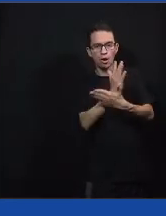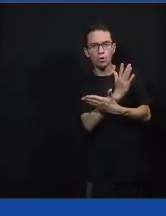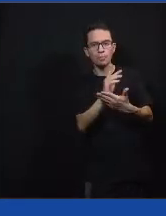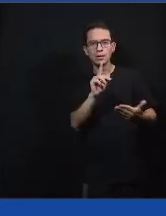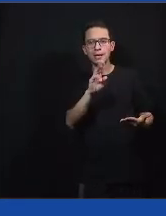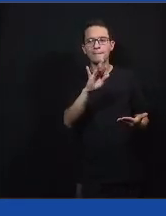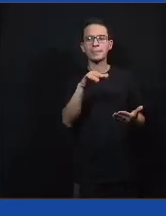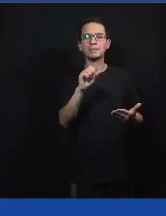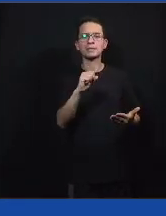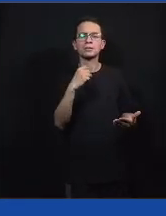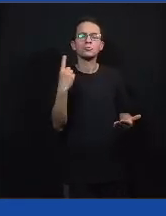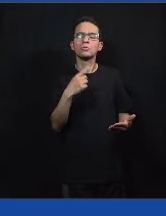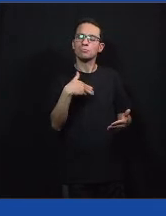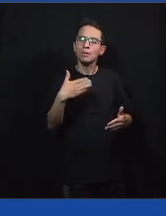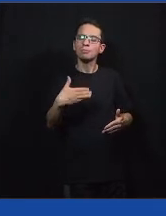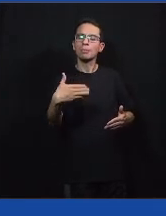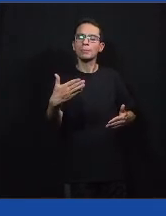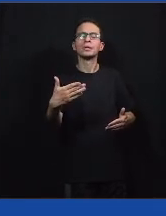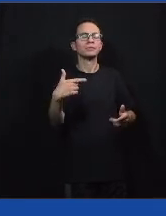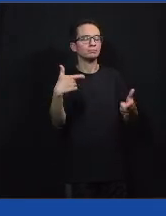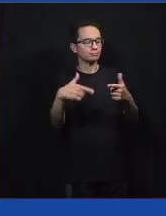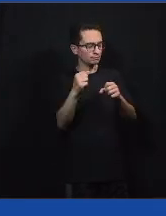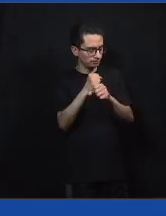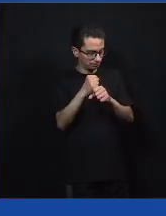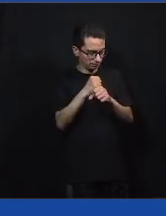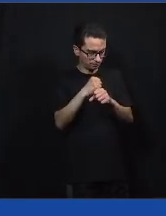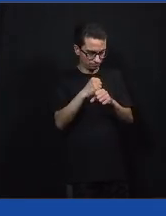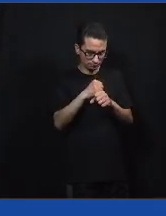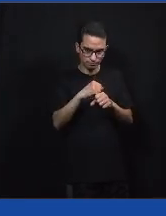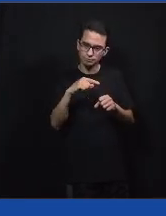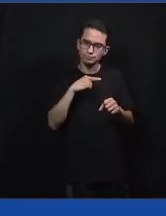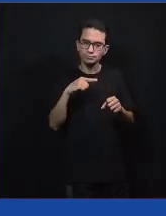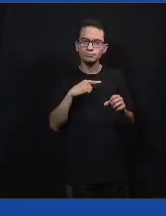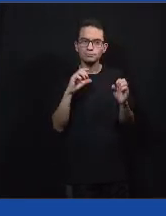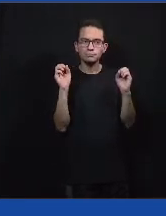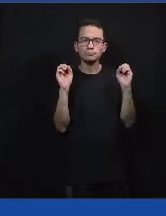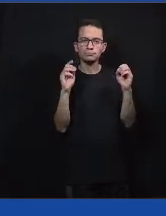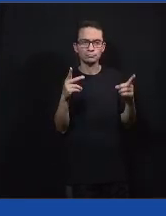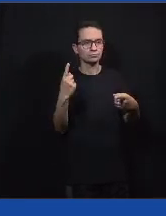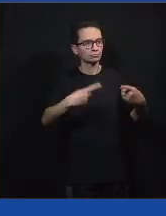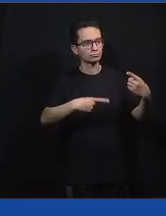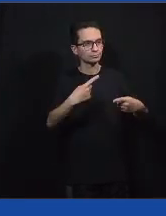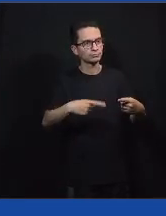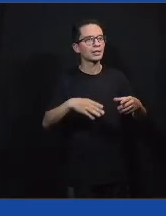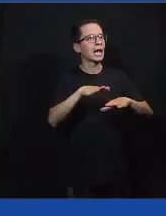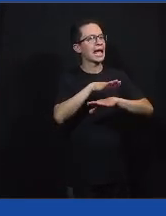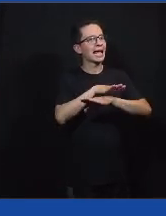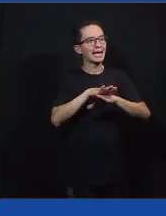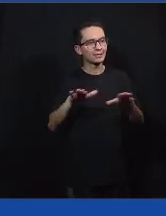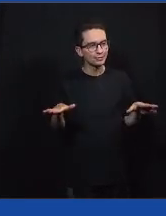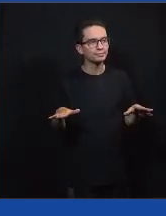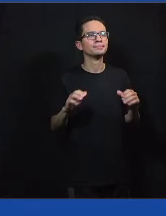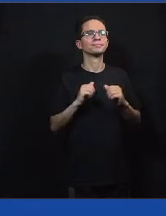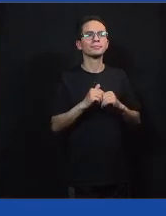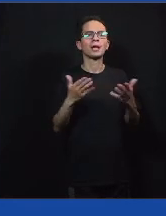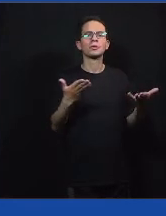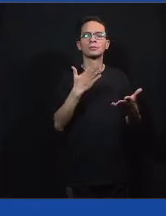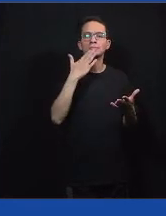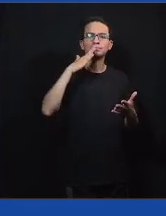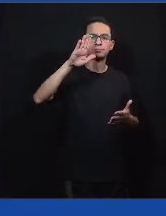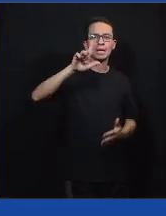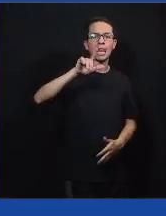vem trabalhando ao longo dos últimos anos com educação política. É isso. Passa a bola para o Léo.